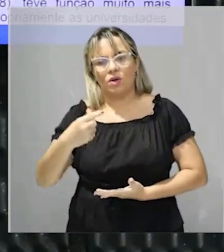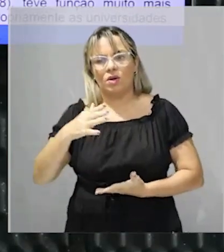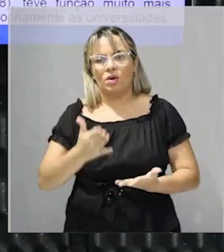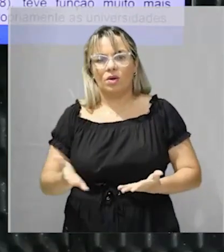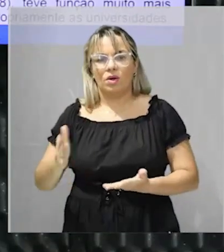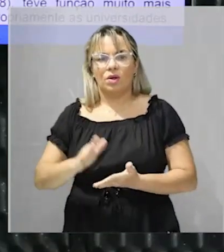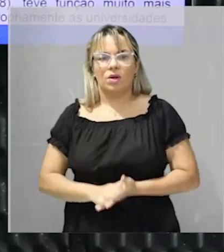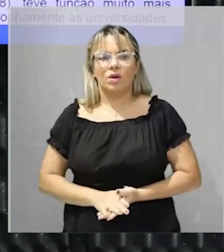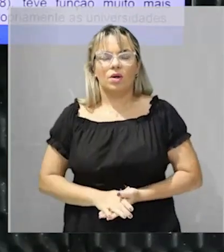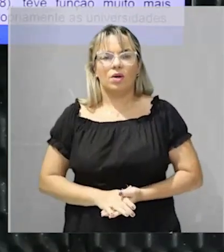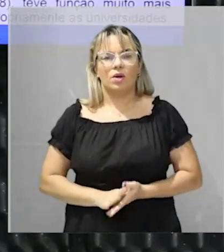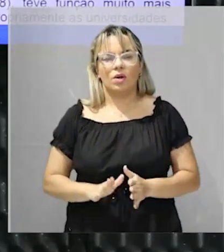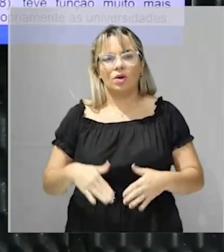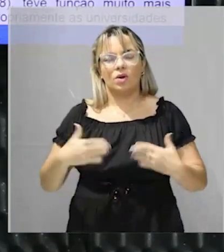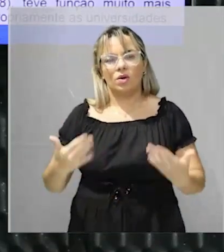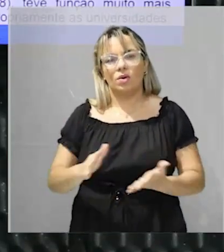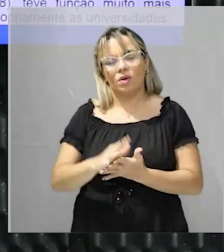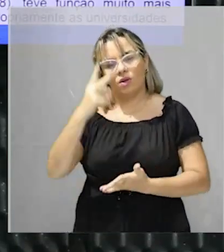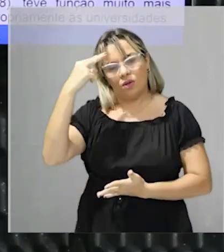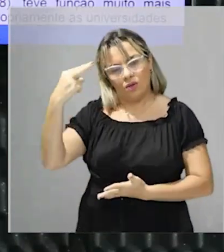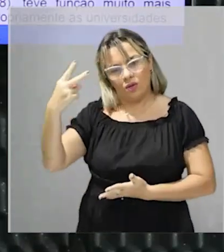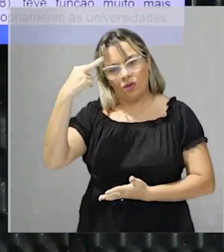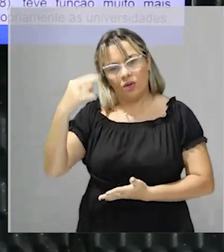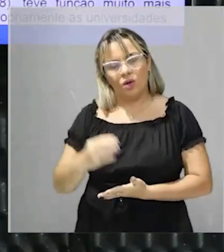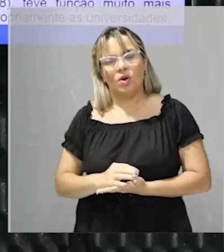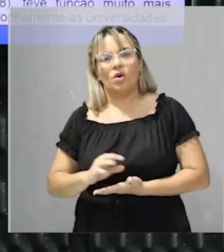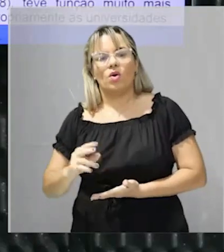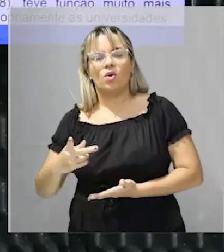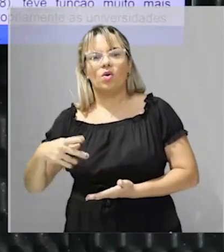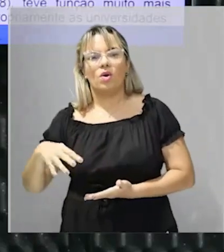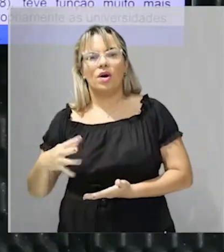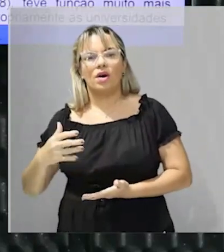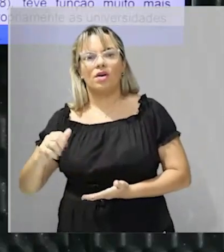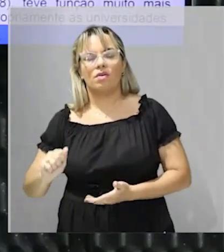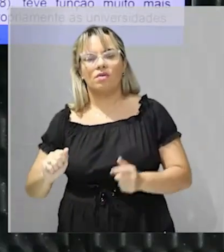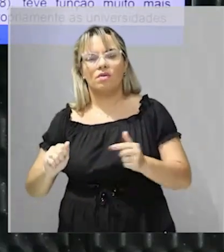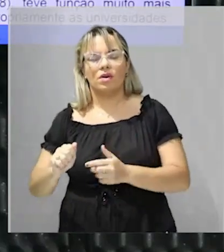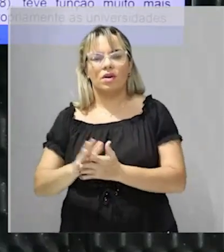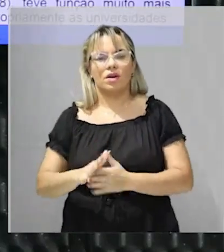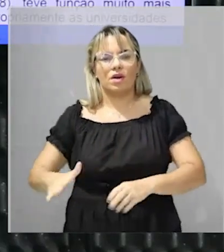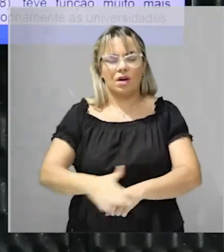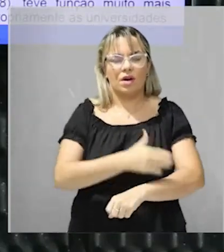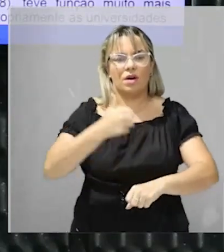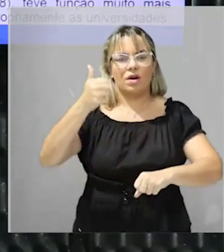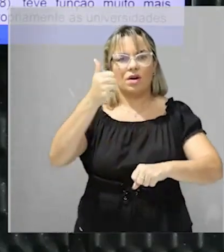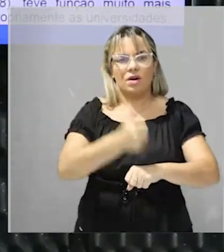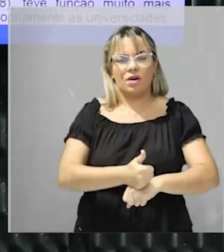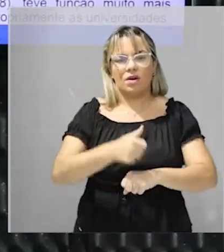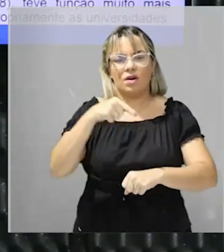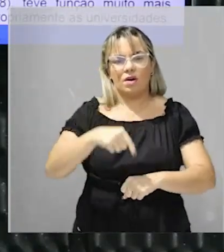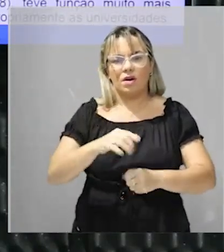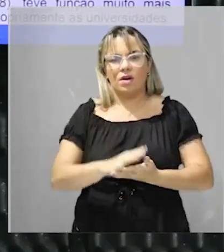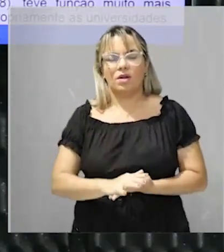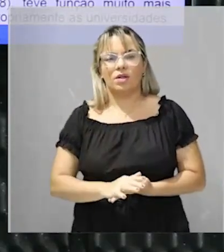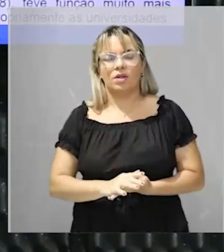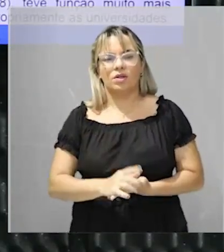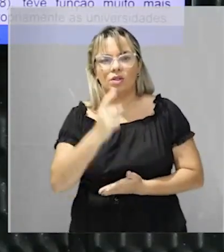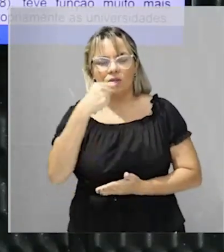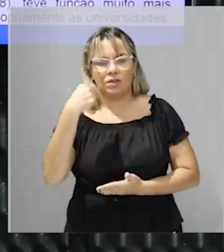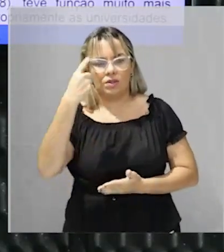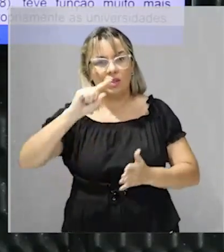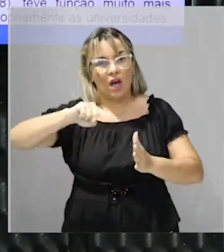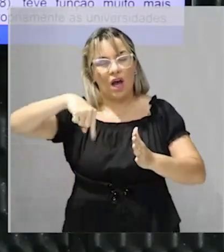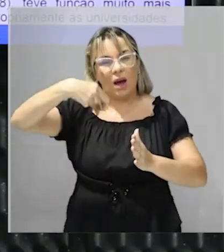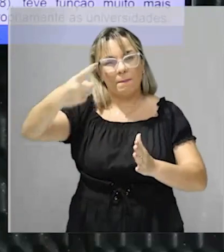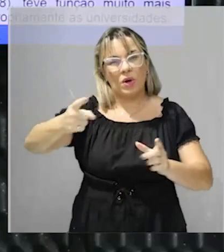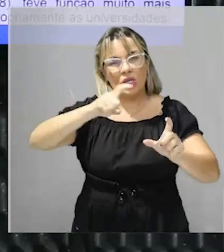historiador Augustin Cueva, as colônias hispânicas da América Latina, após